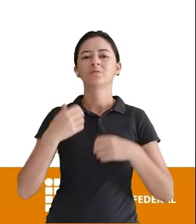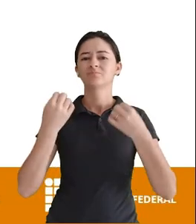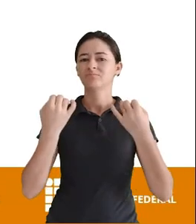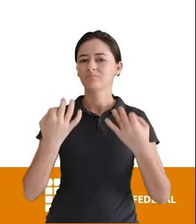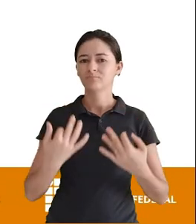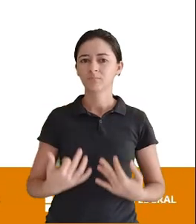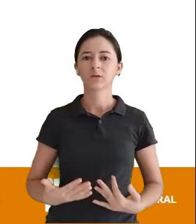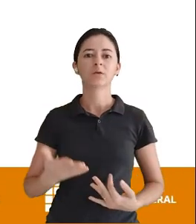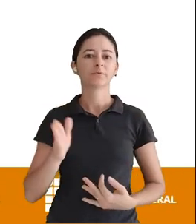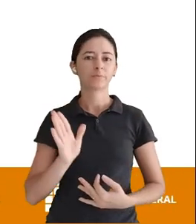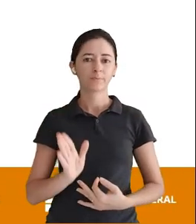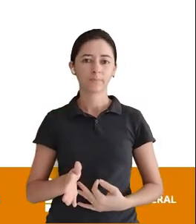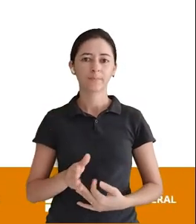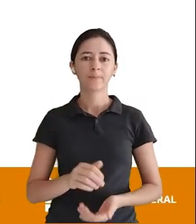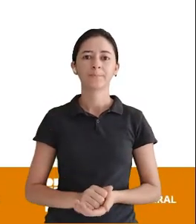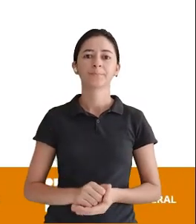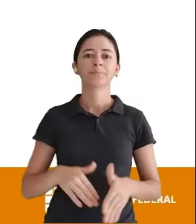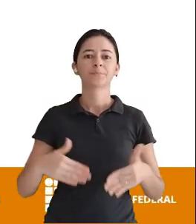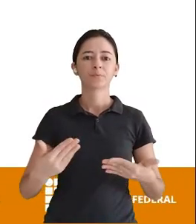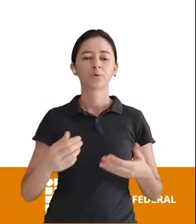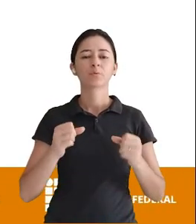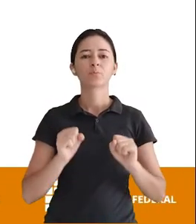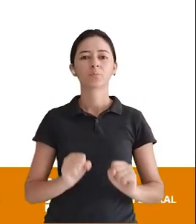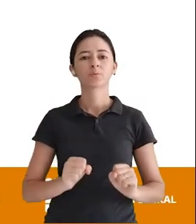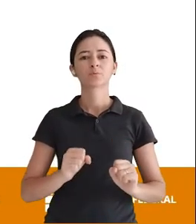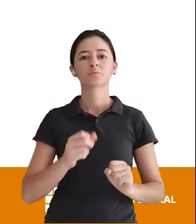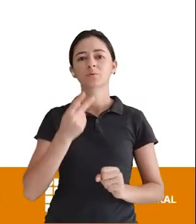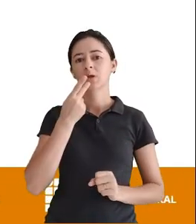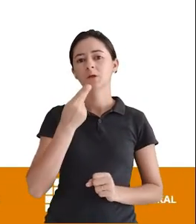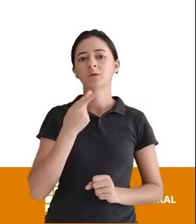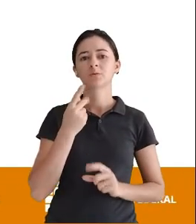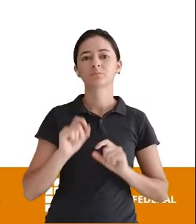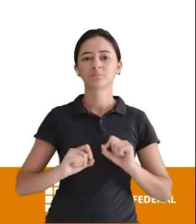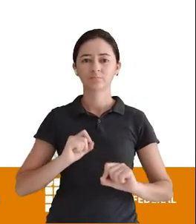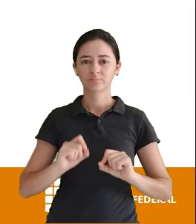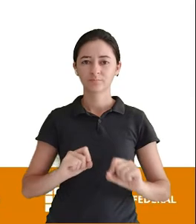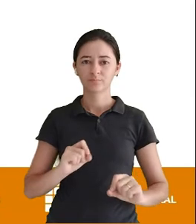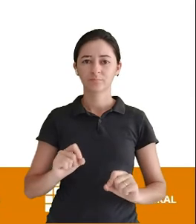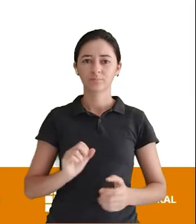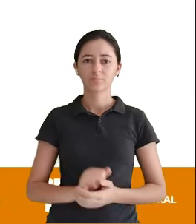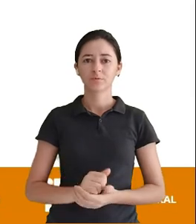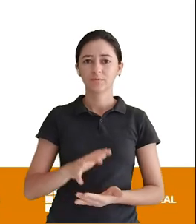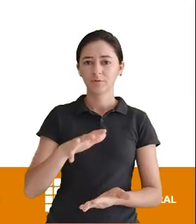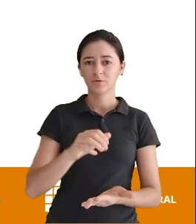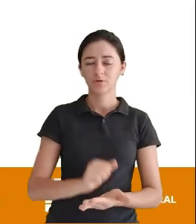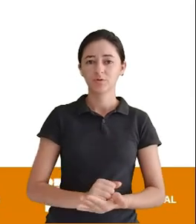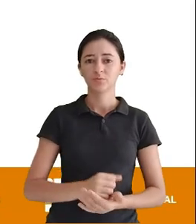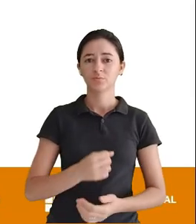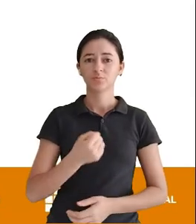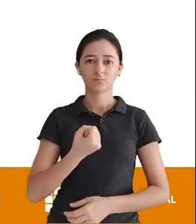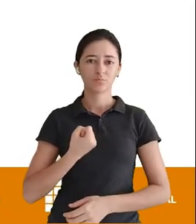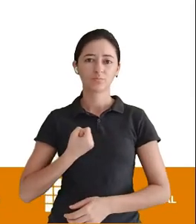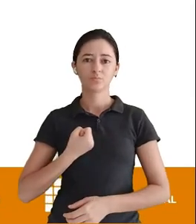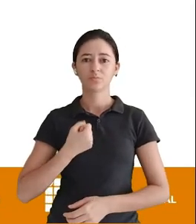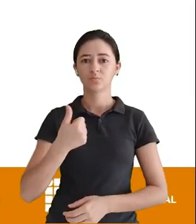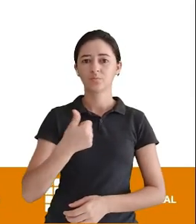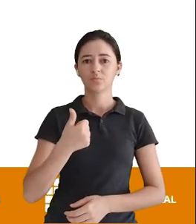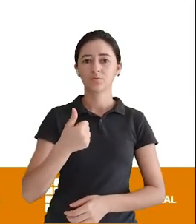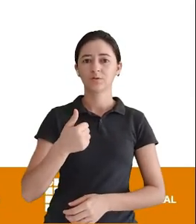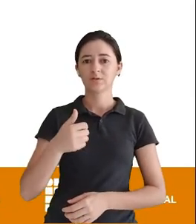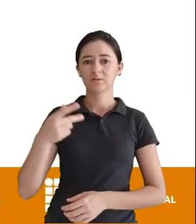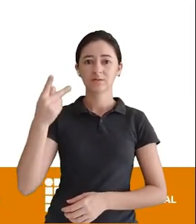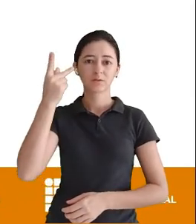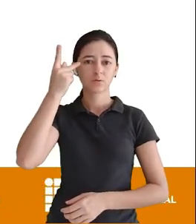Então Logo Eu posso dizer Eu posso afirmar o seguinte Eu posso afirmar Que o registro número 1 O registro São Paulo